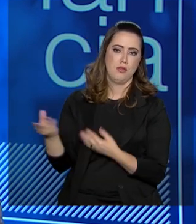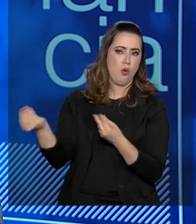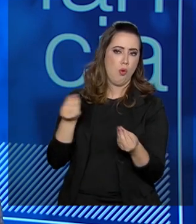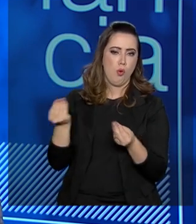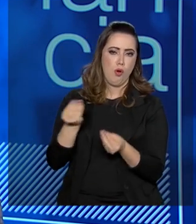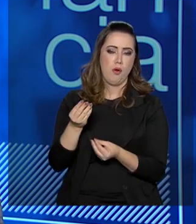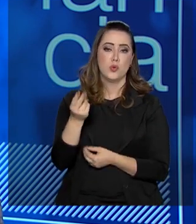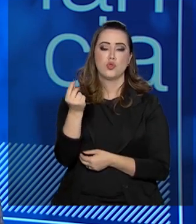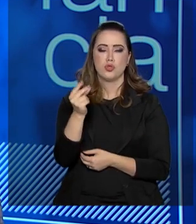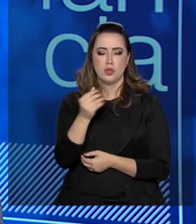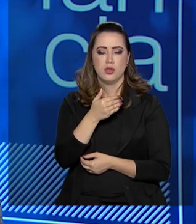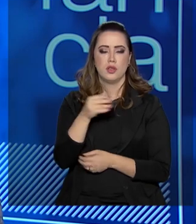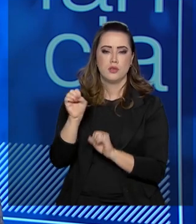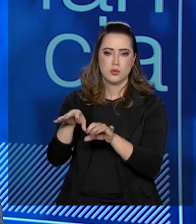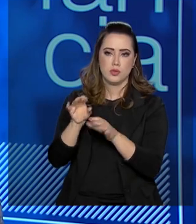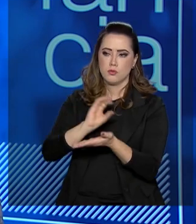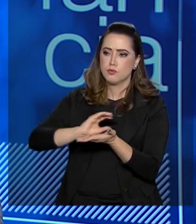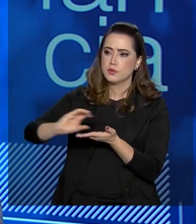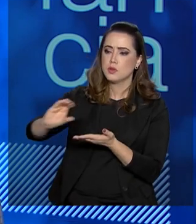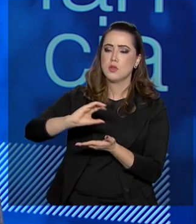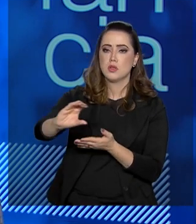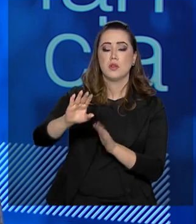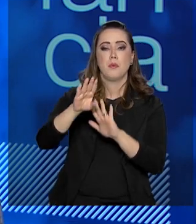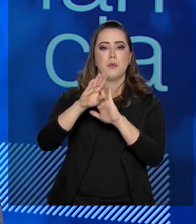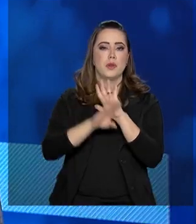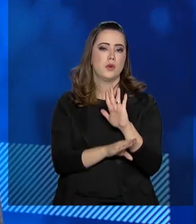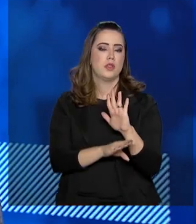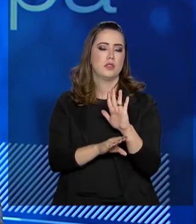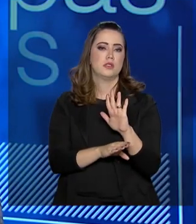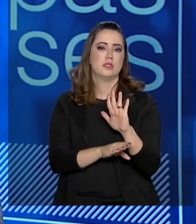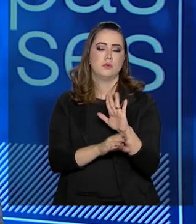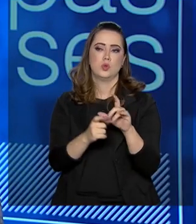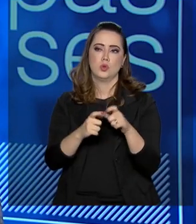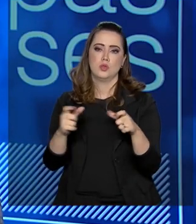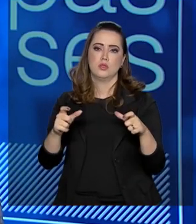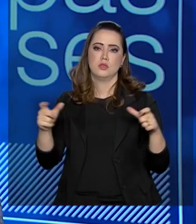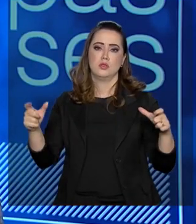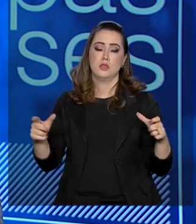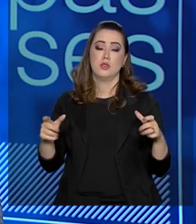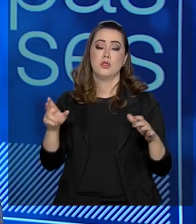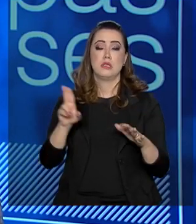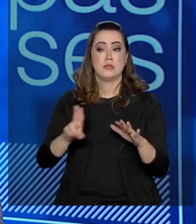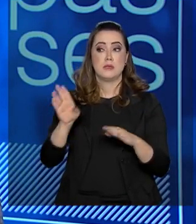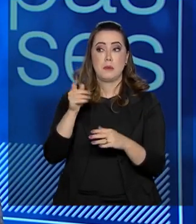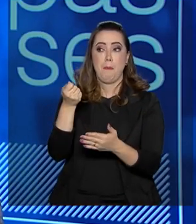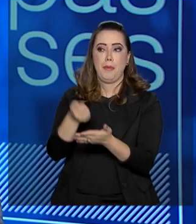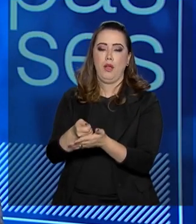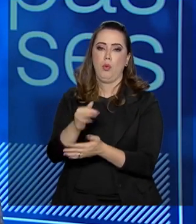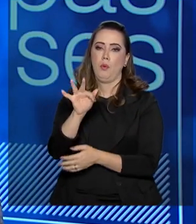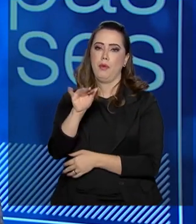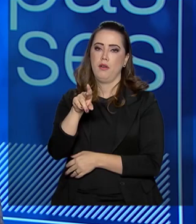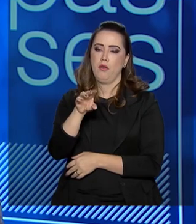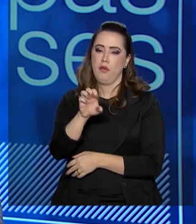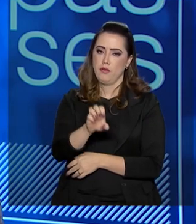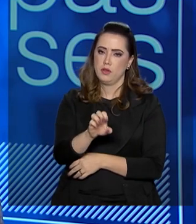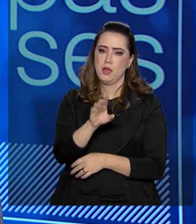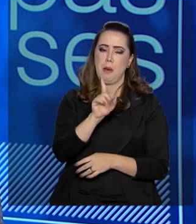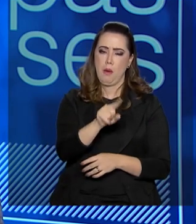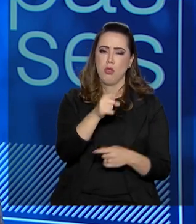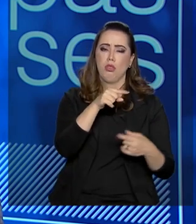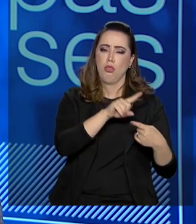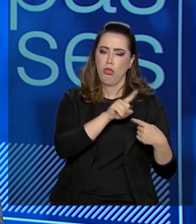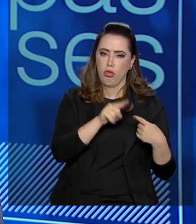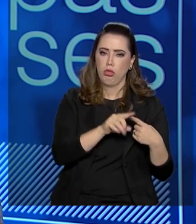recursos da educação? São utilizados nos programas, grande parte, gerenciados pela FNDE. Porque não somente a FNDE que